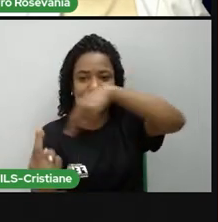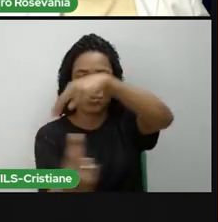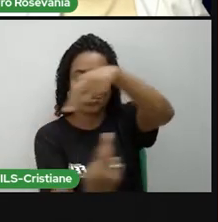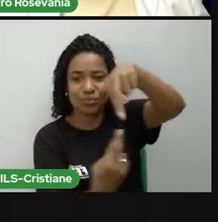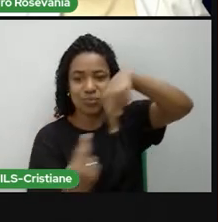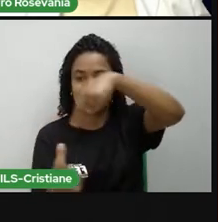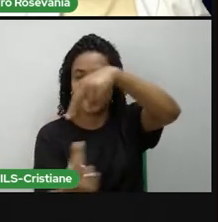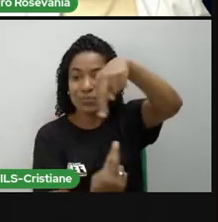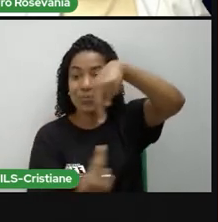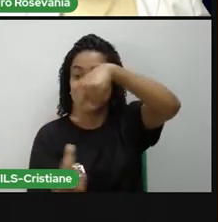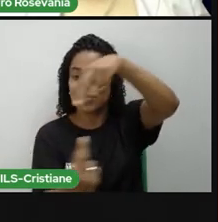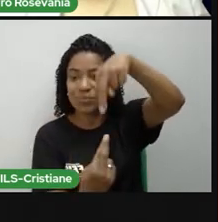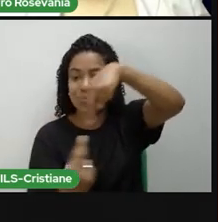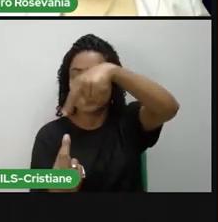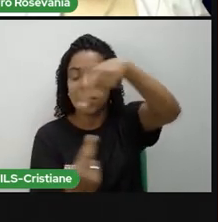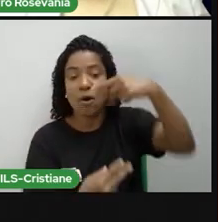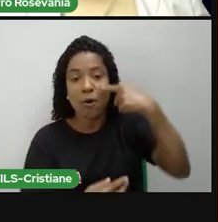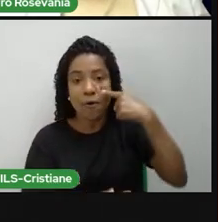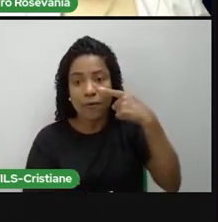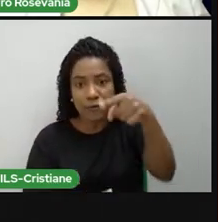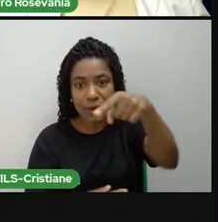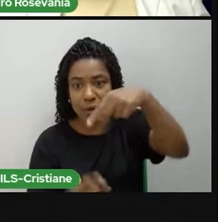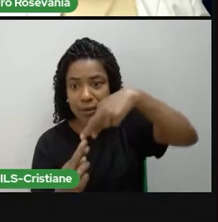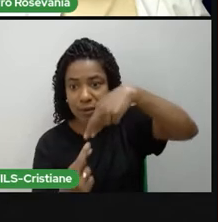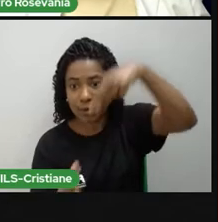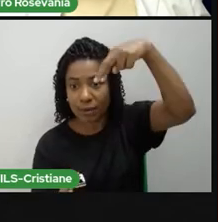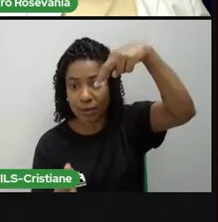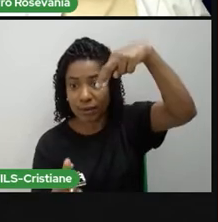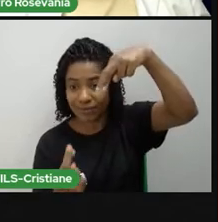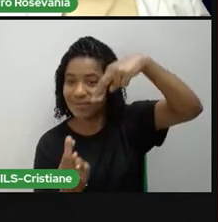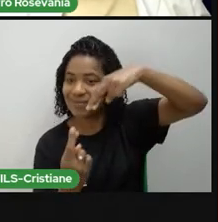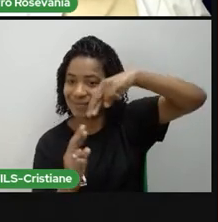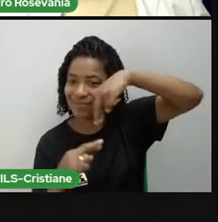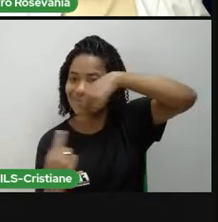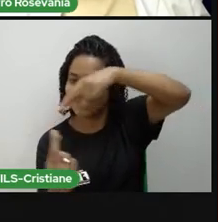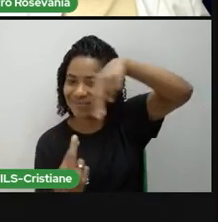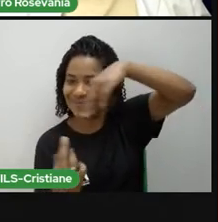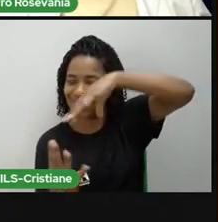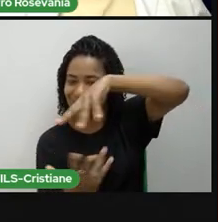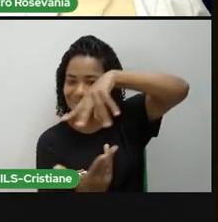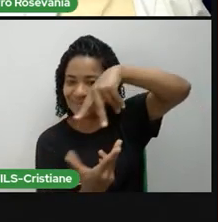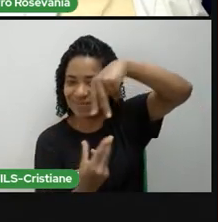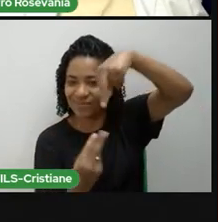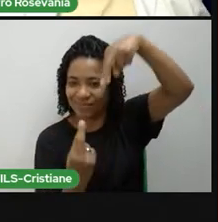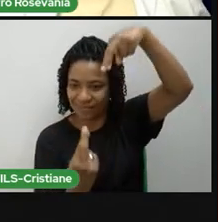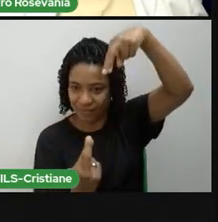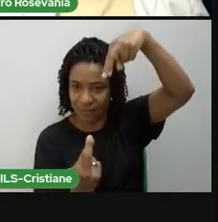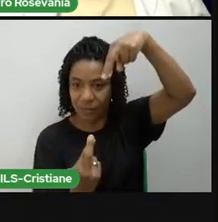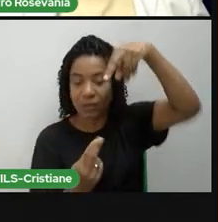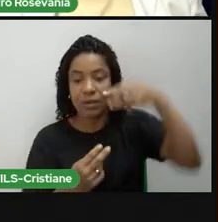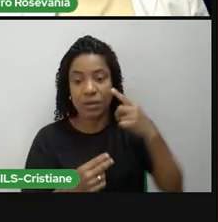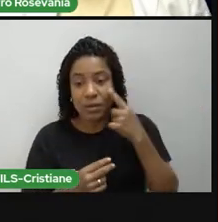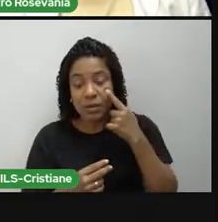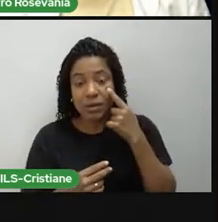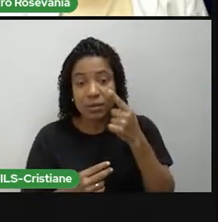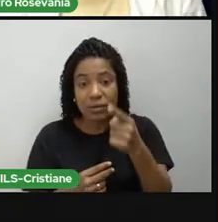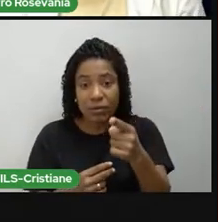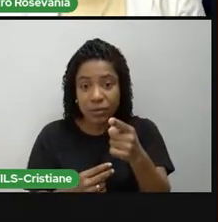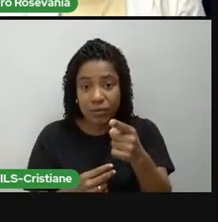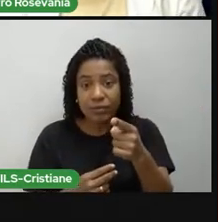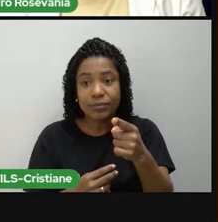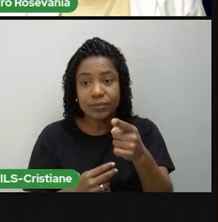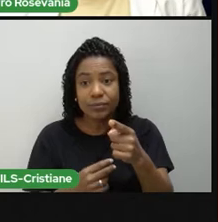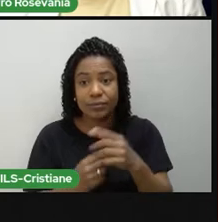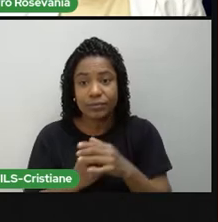do seu próprio eixo. Olha o eixo aqui, que nós já estudamos, essa inclinaçãozinha por conta da questão